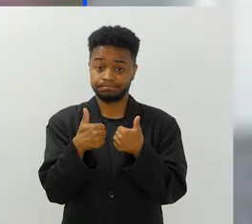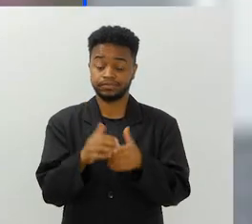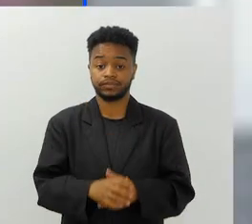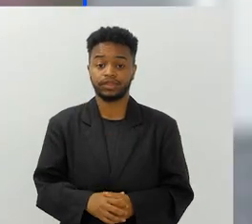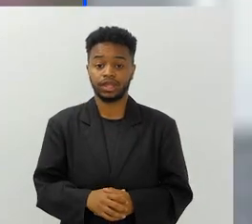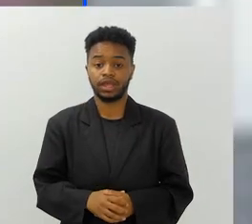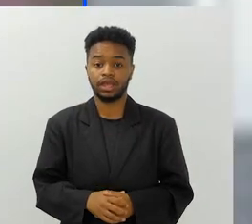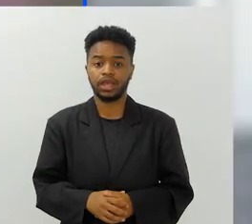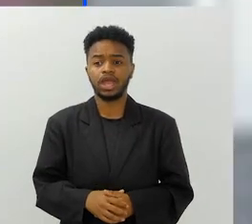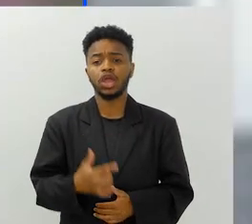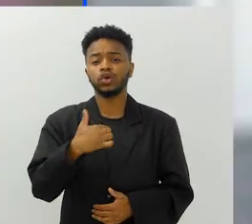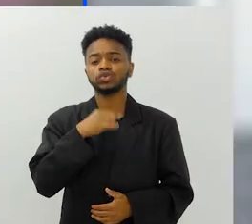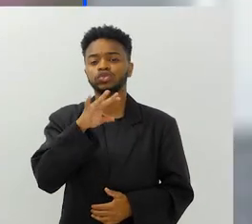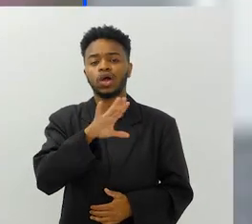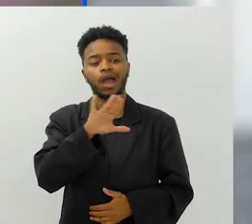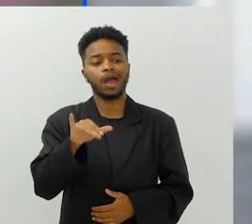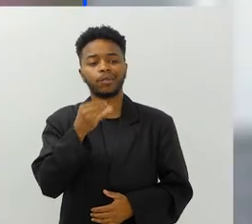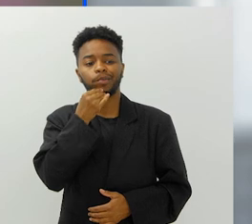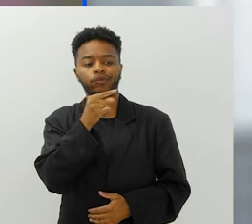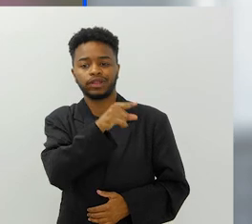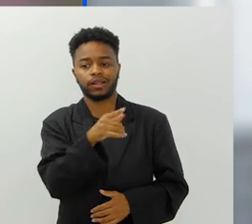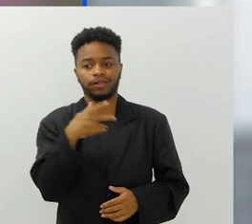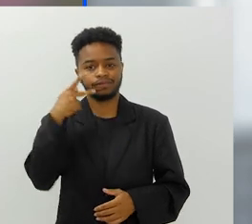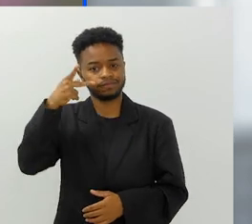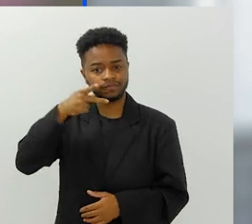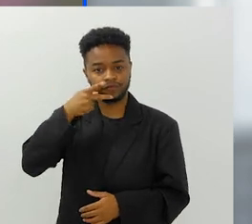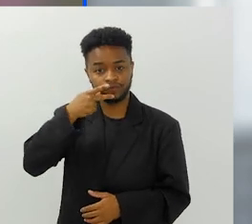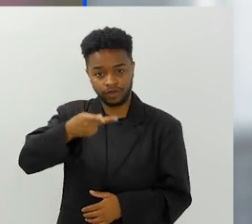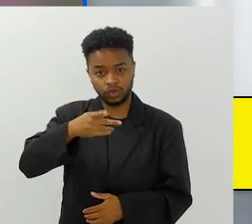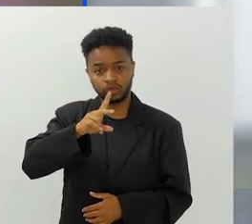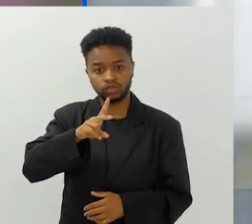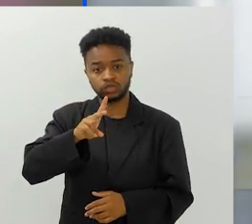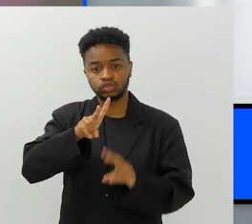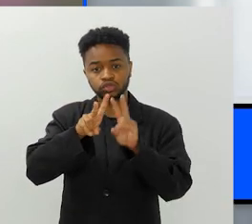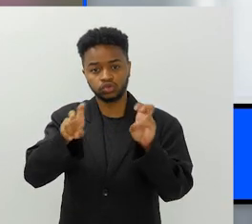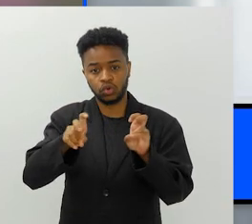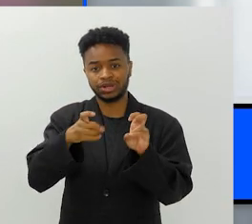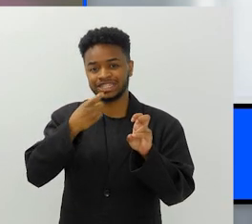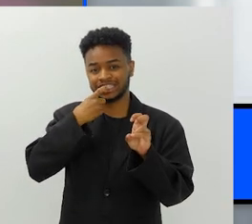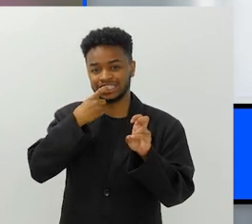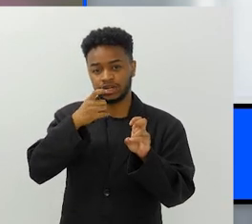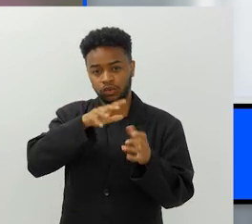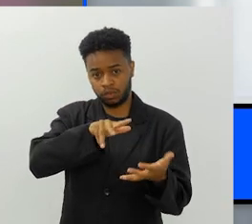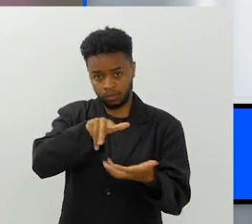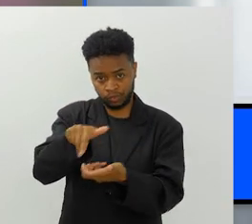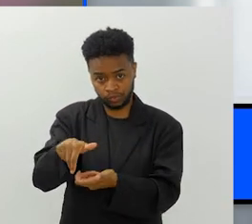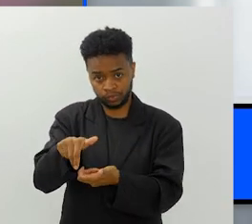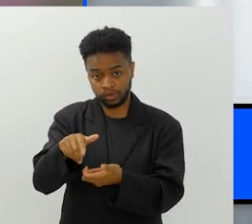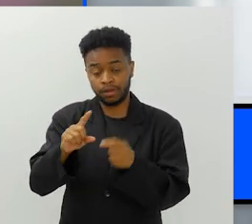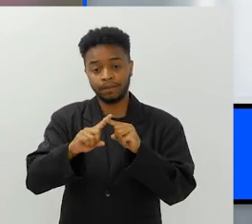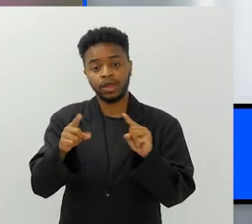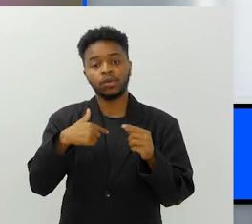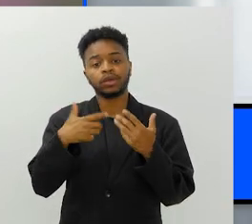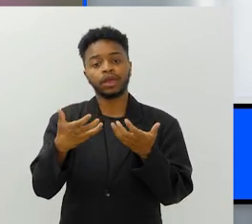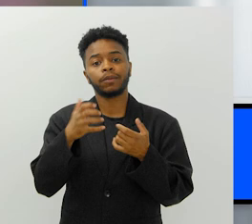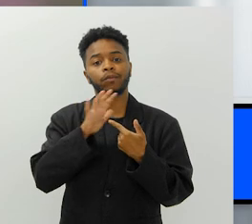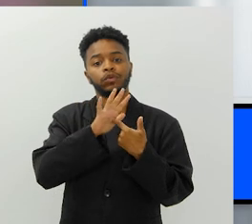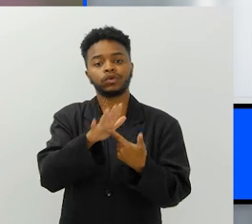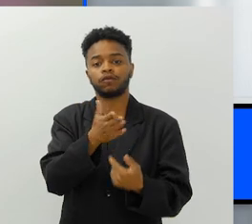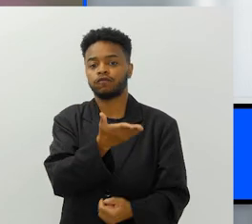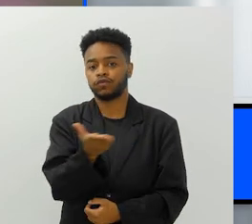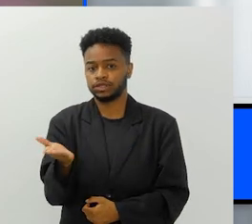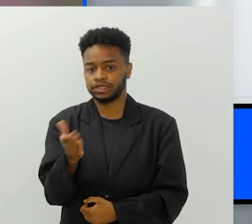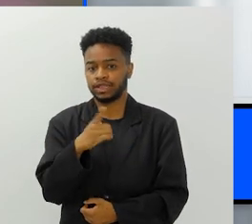Ornão? Bom, deixa eu só pegar um gancho aqui dessa questão global do plástico para mostrar para vocês